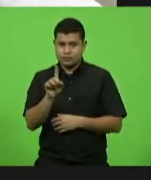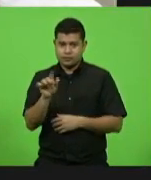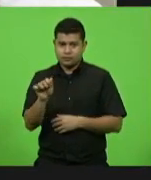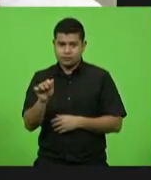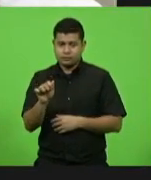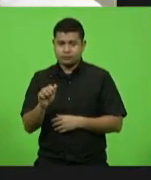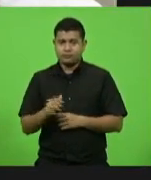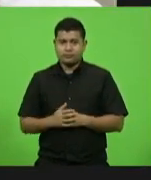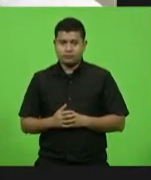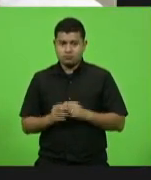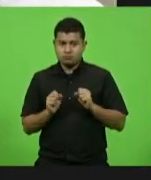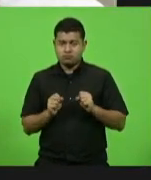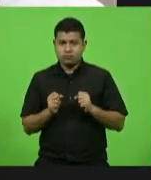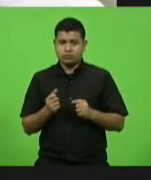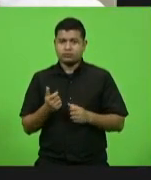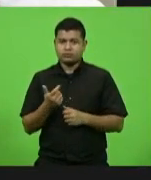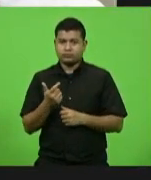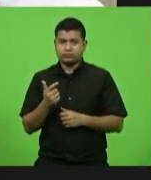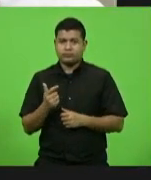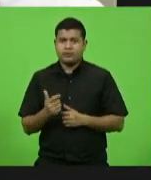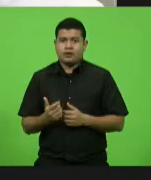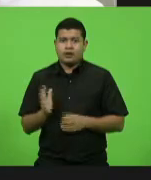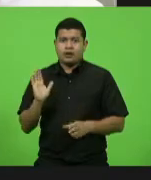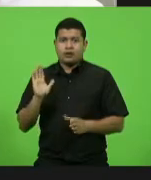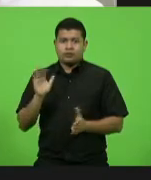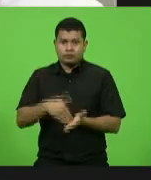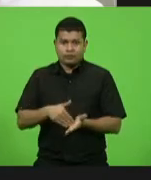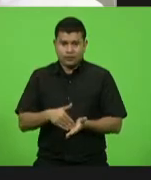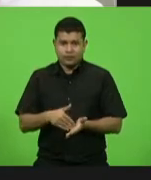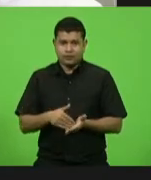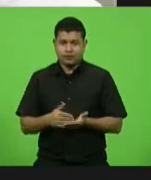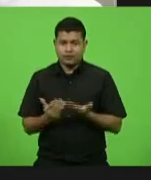a palavra pela ordem. No final da votação da deputada Ada.